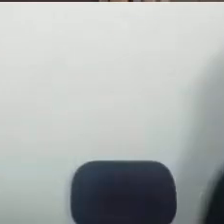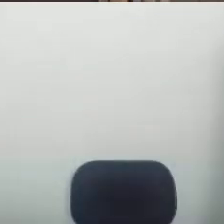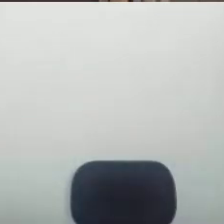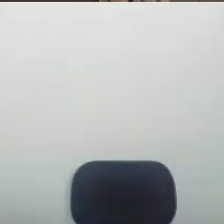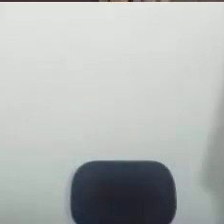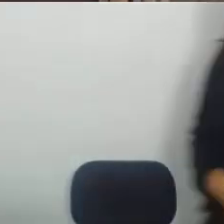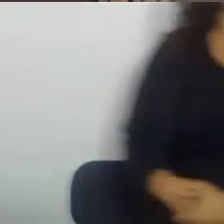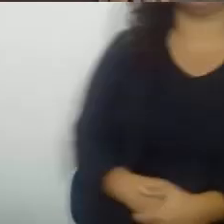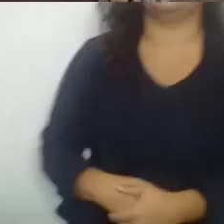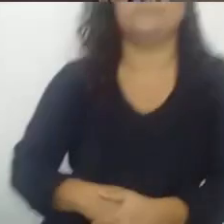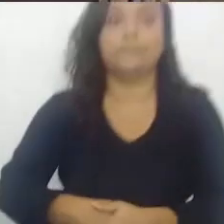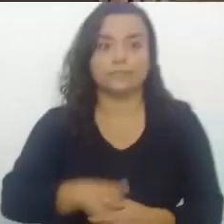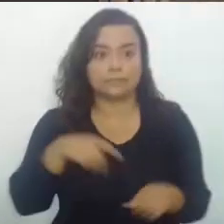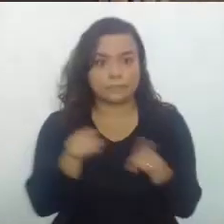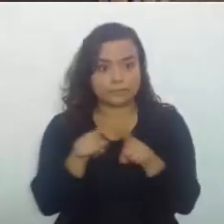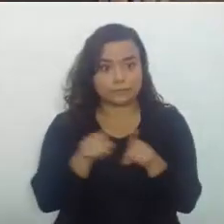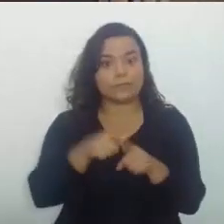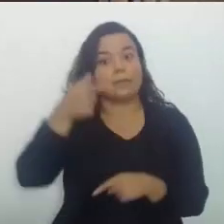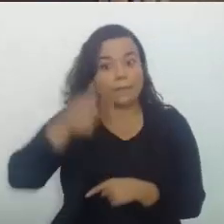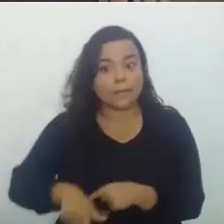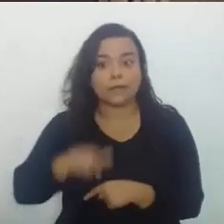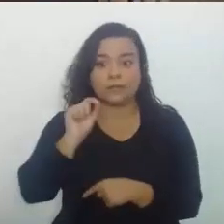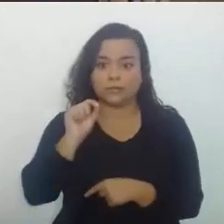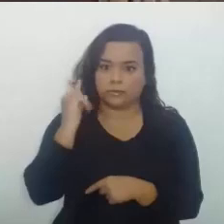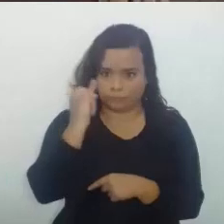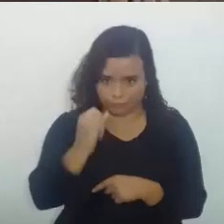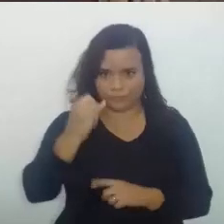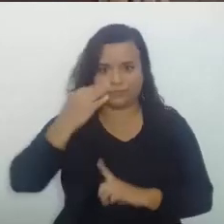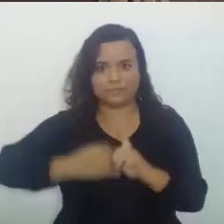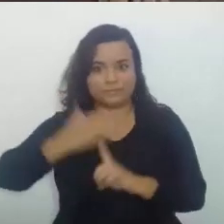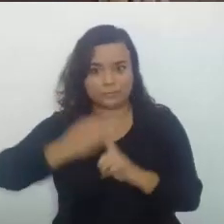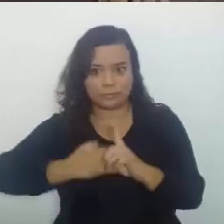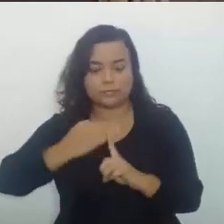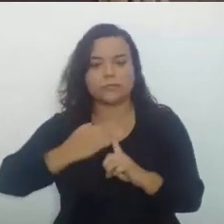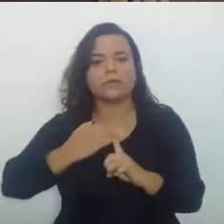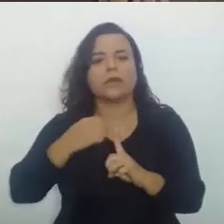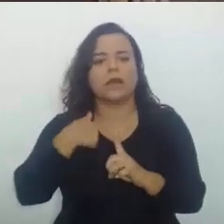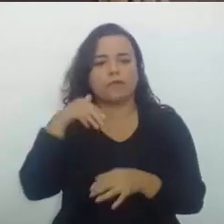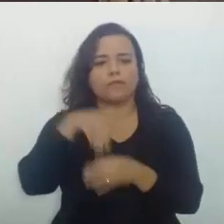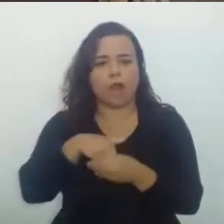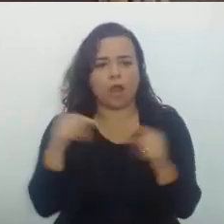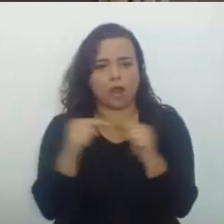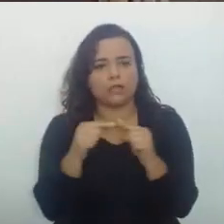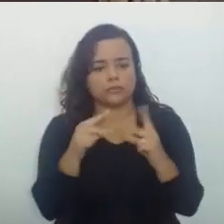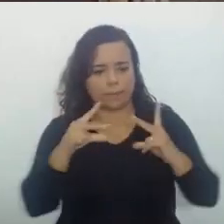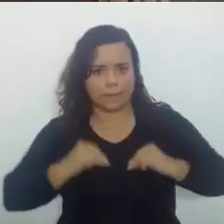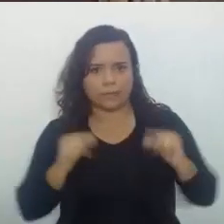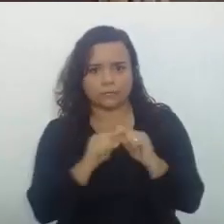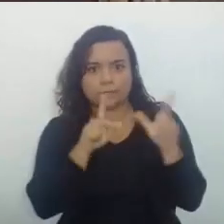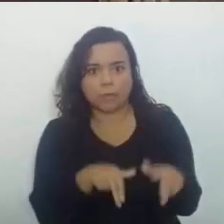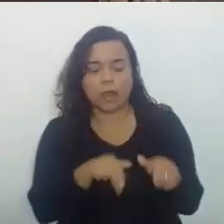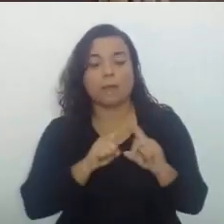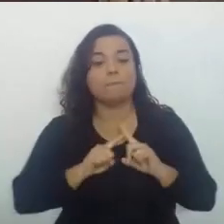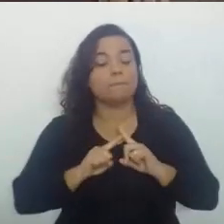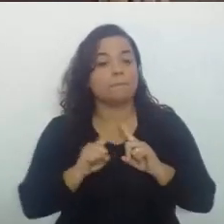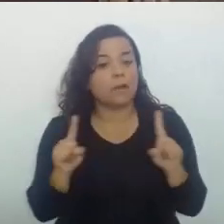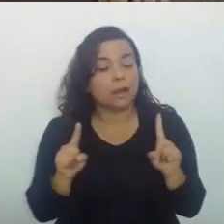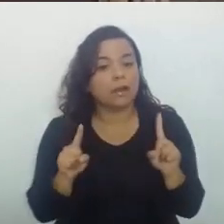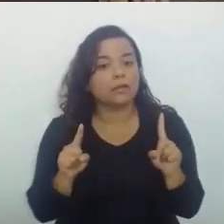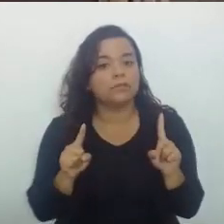Além disso Desembargador João Eu estou Voltando Com vossa excelência No mérito Mas no Na